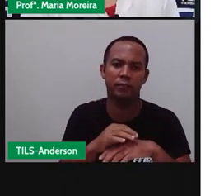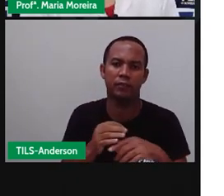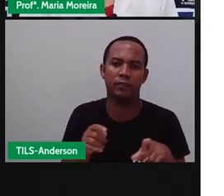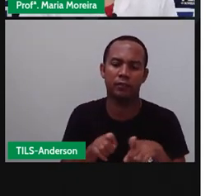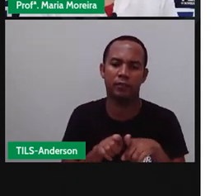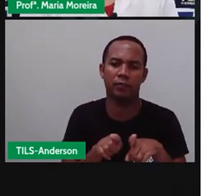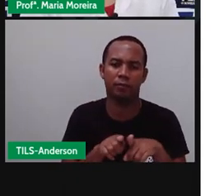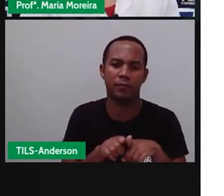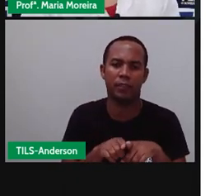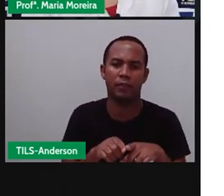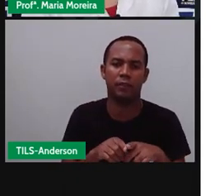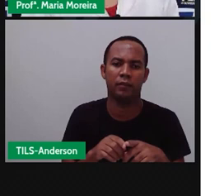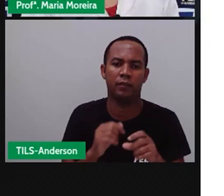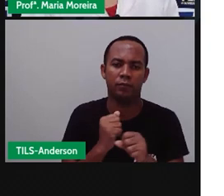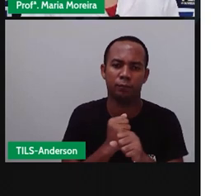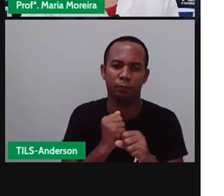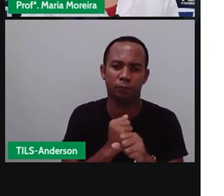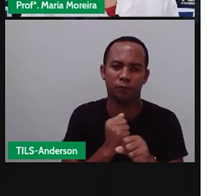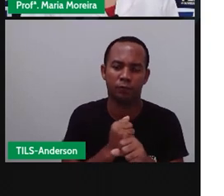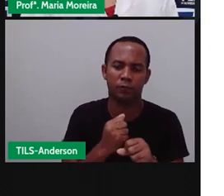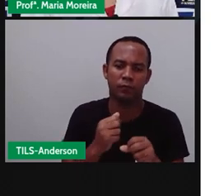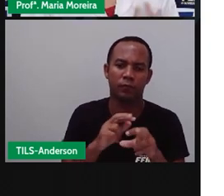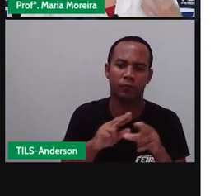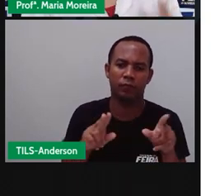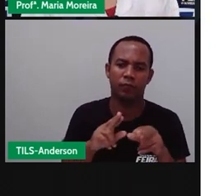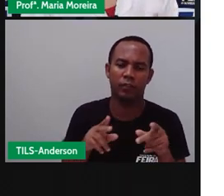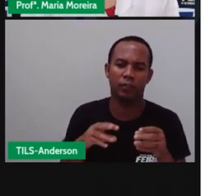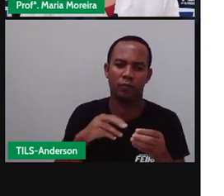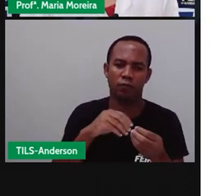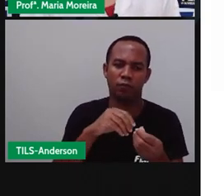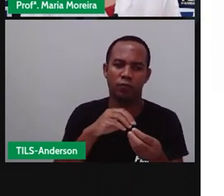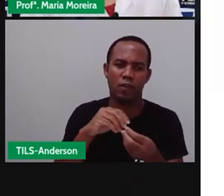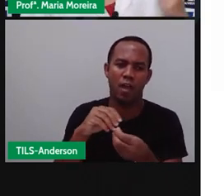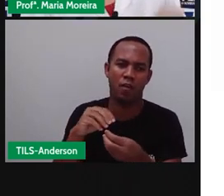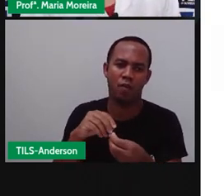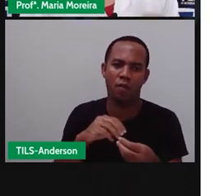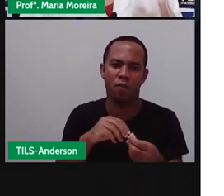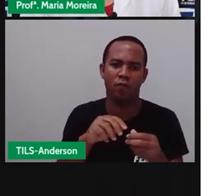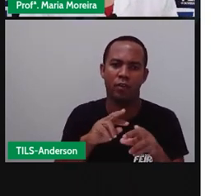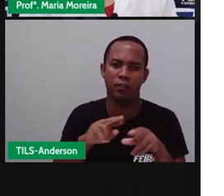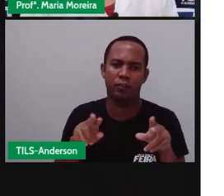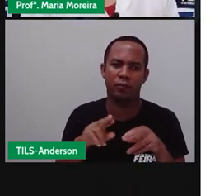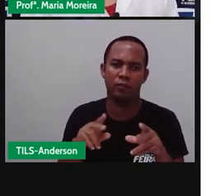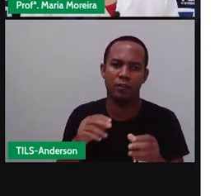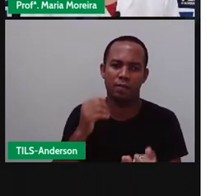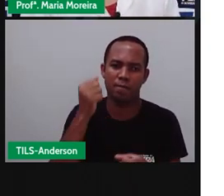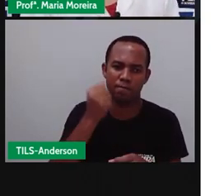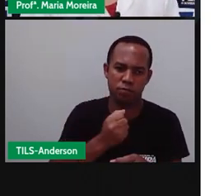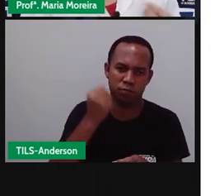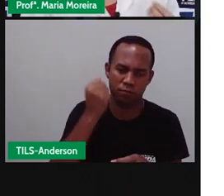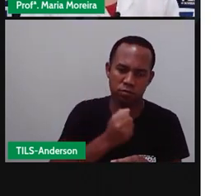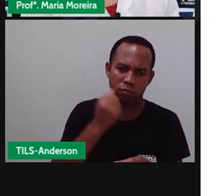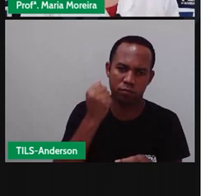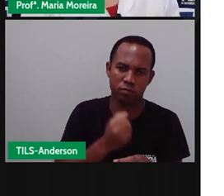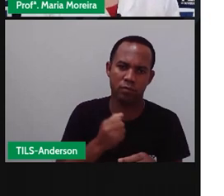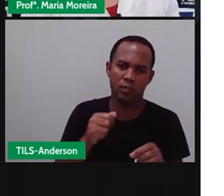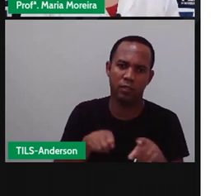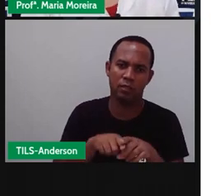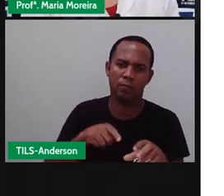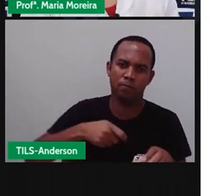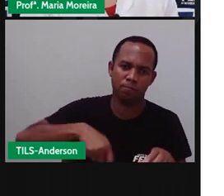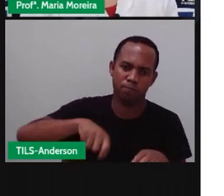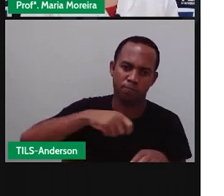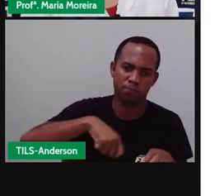pilão, que não é essa paçoca doce que a gente conhece, é uma espécie de farofa, né? Que é feita no pilão. O escaldado